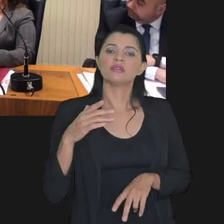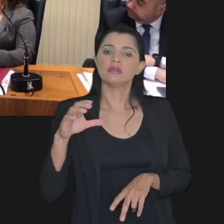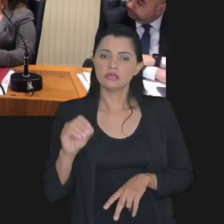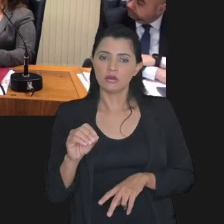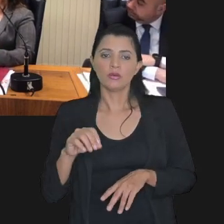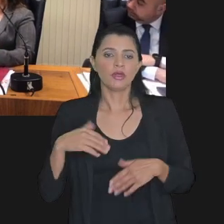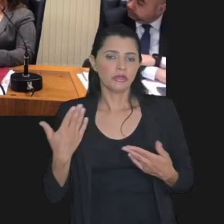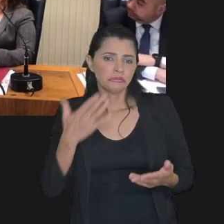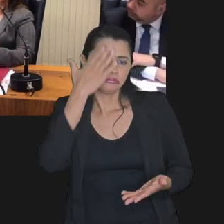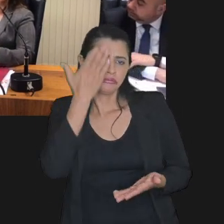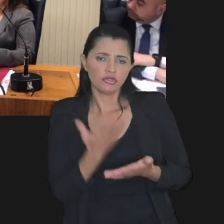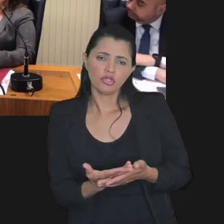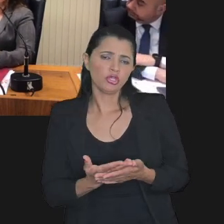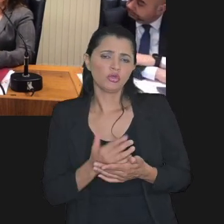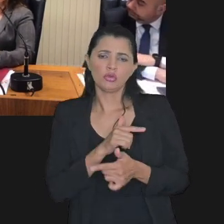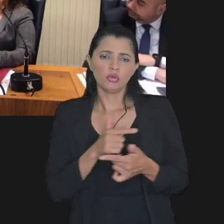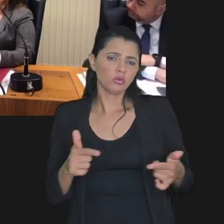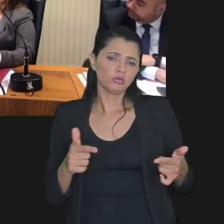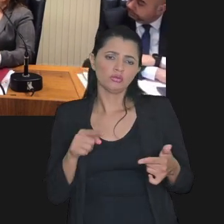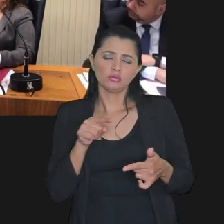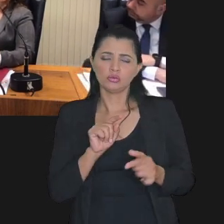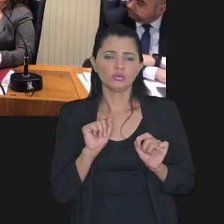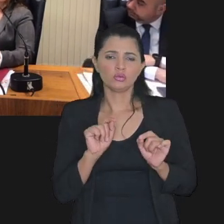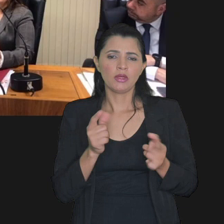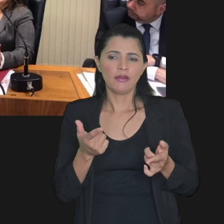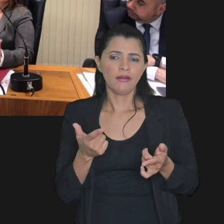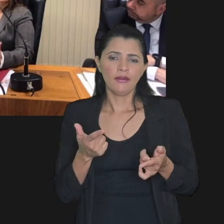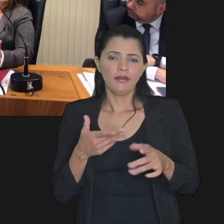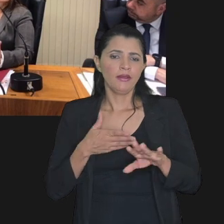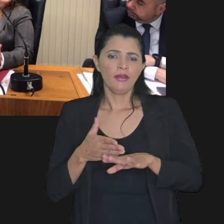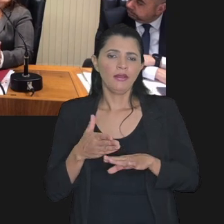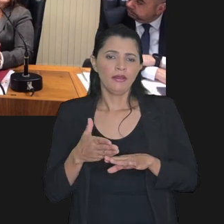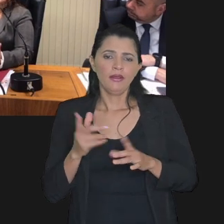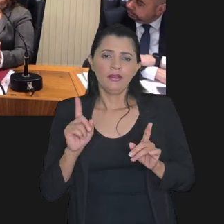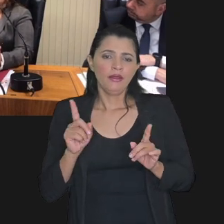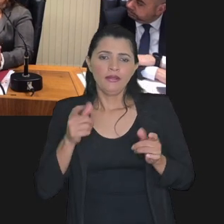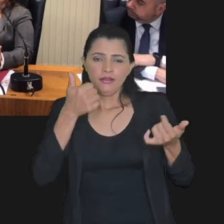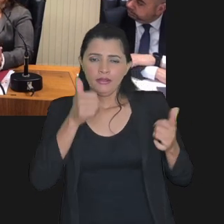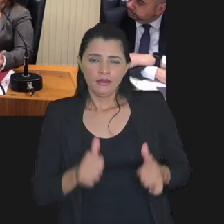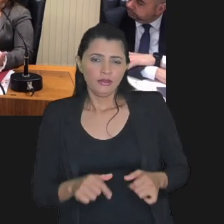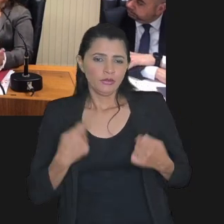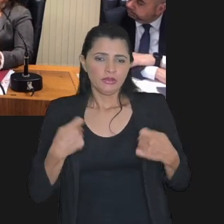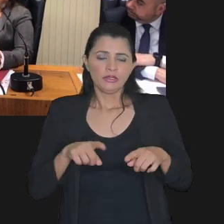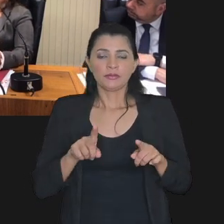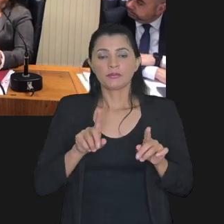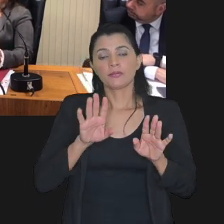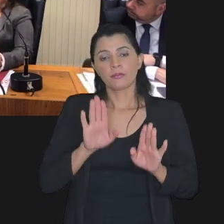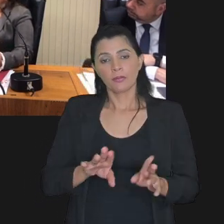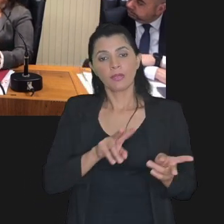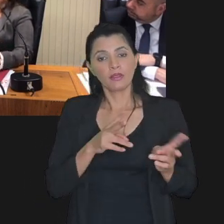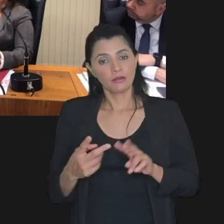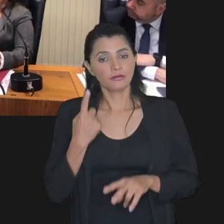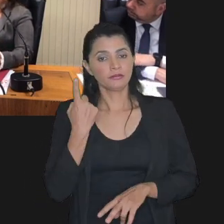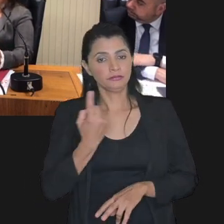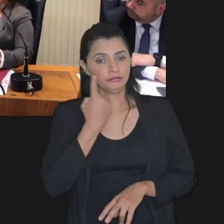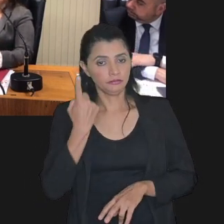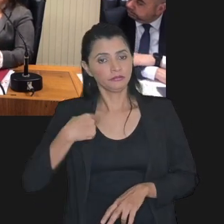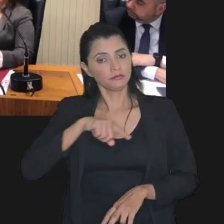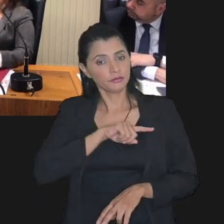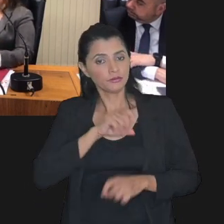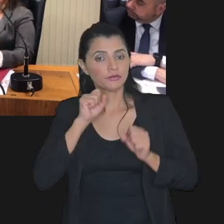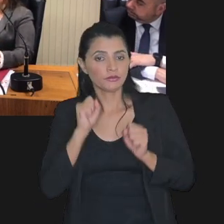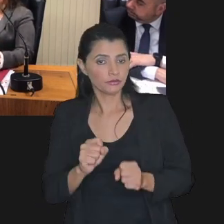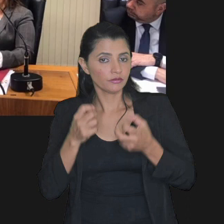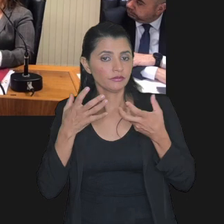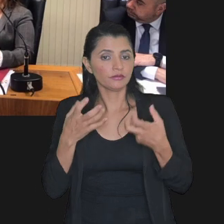que aí eu acredito que não terá uma atuação física do procurador nessa análise na transação individual que a